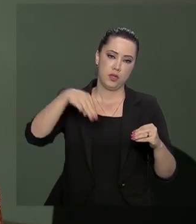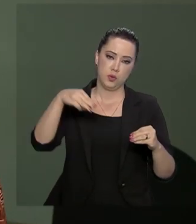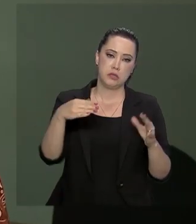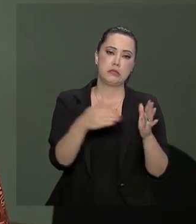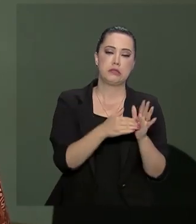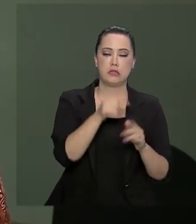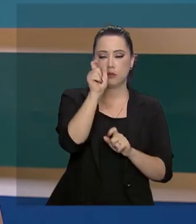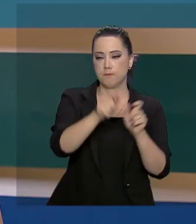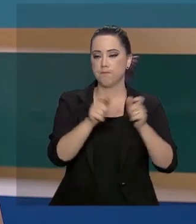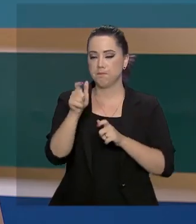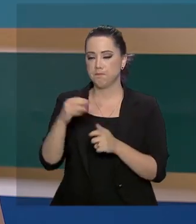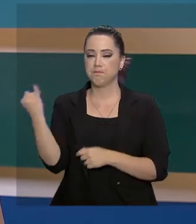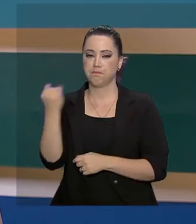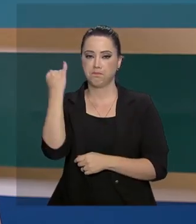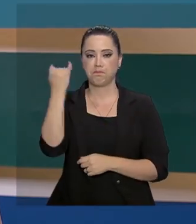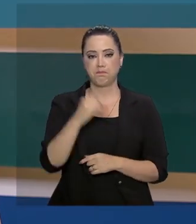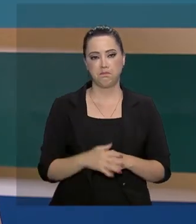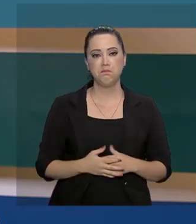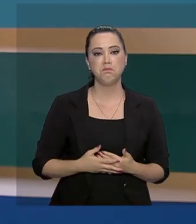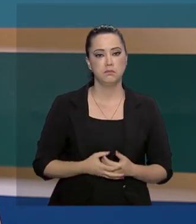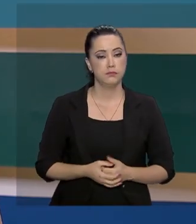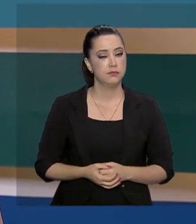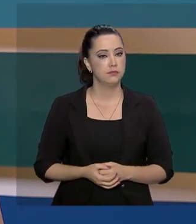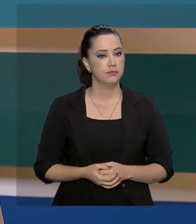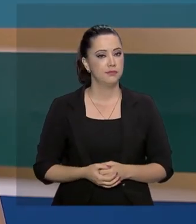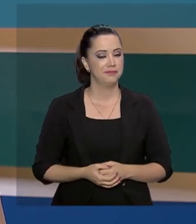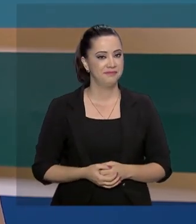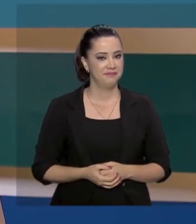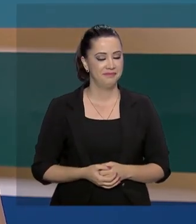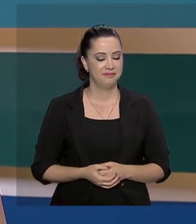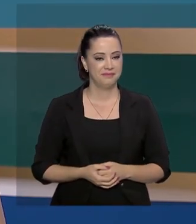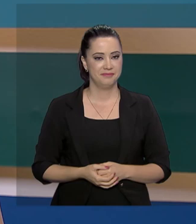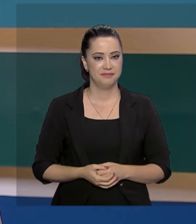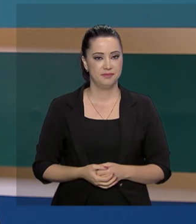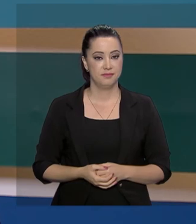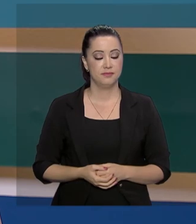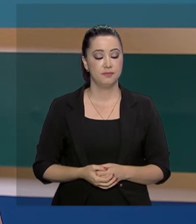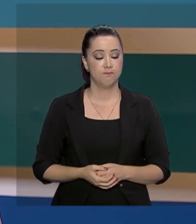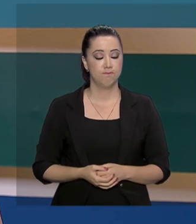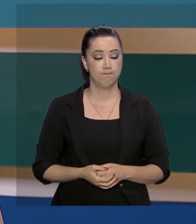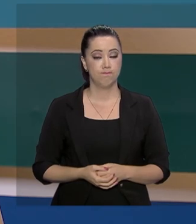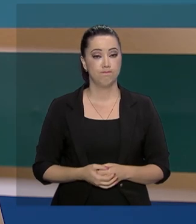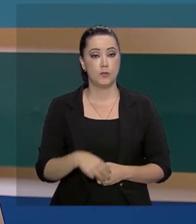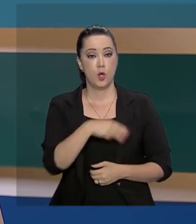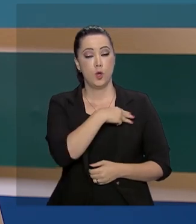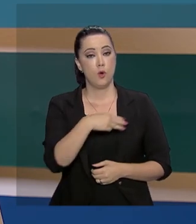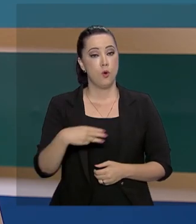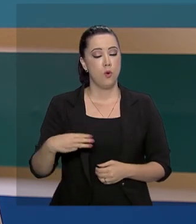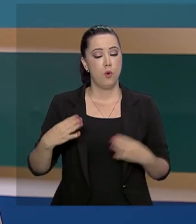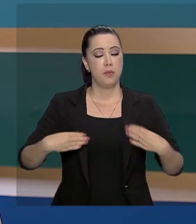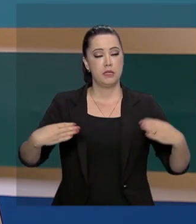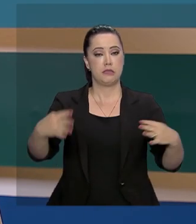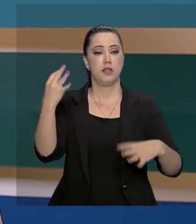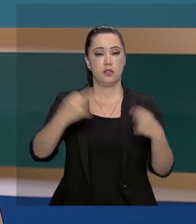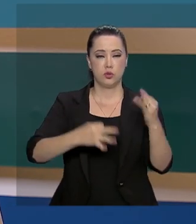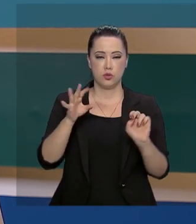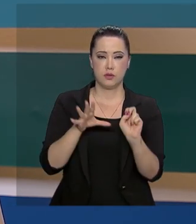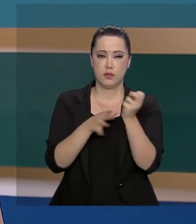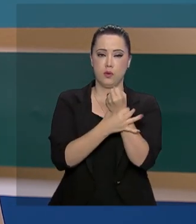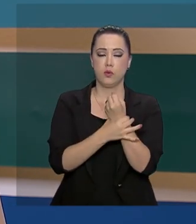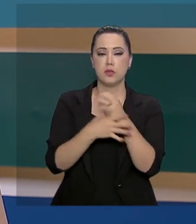a mão das autoridades. O Ministério da Justiça e Segurança Pública autorizou o envio da Força Tarefa de Intervenção